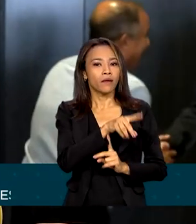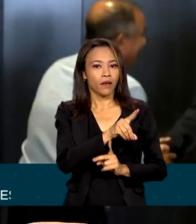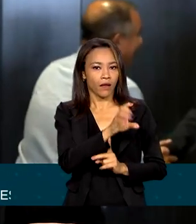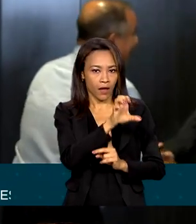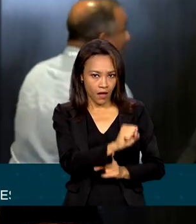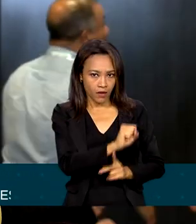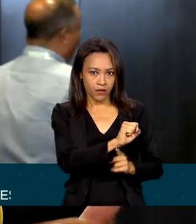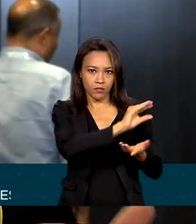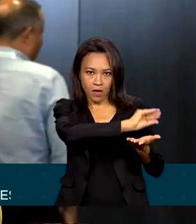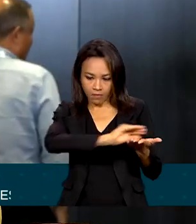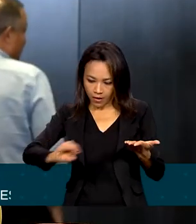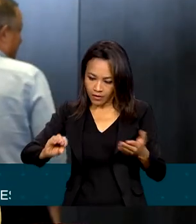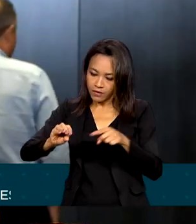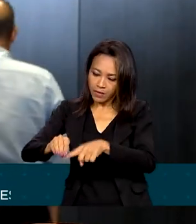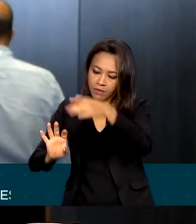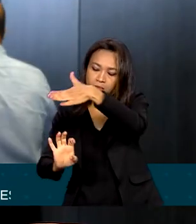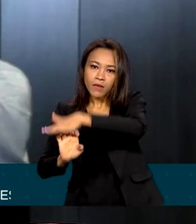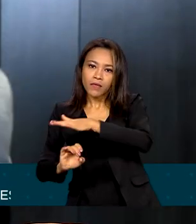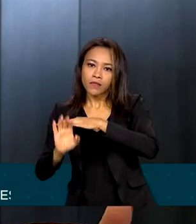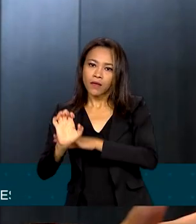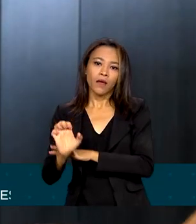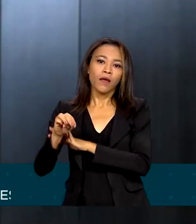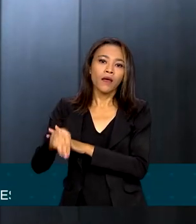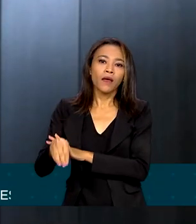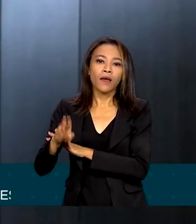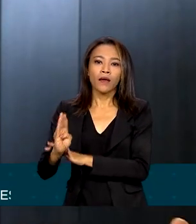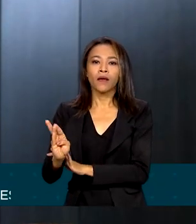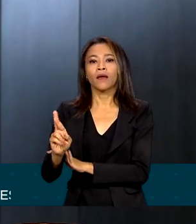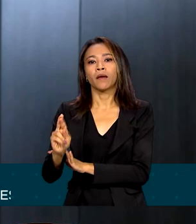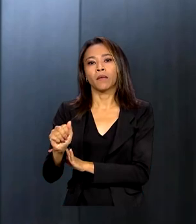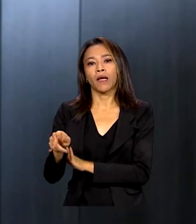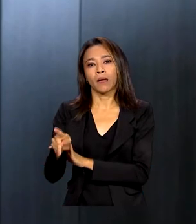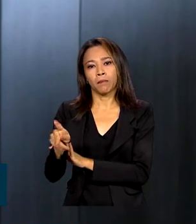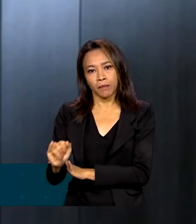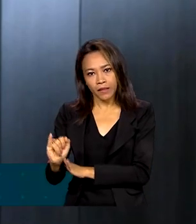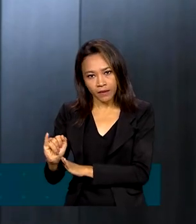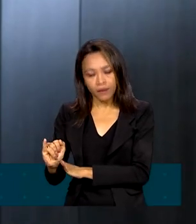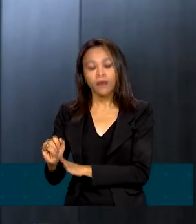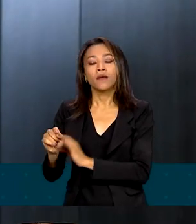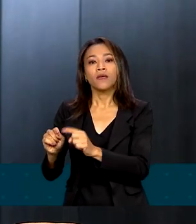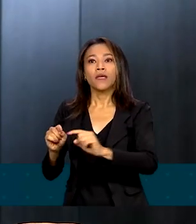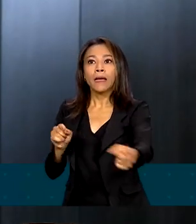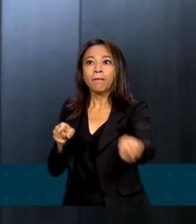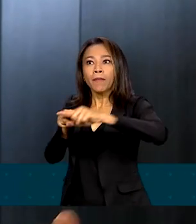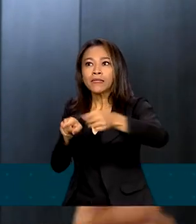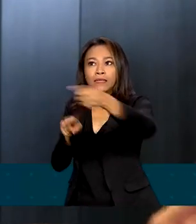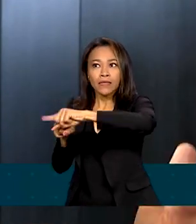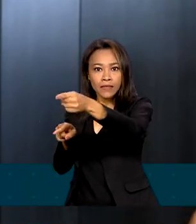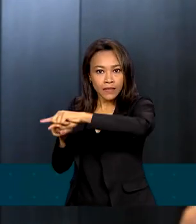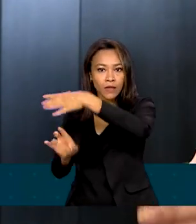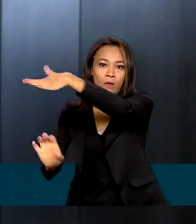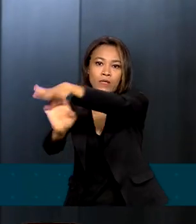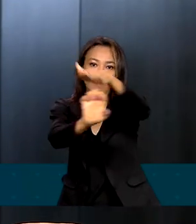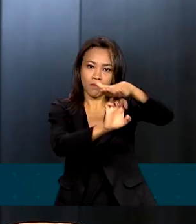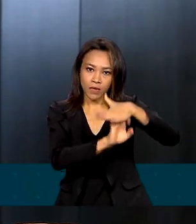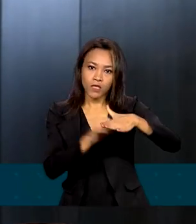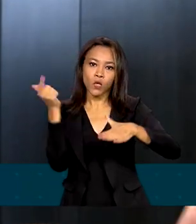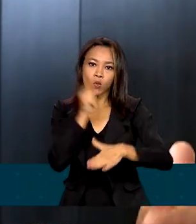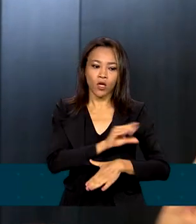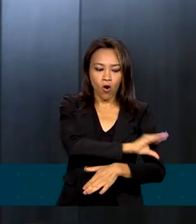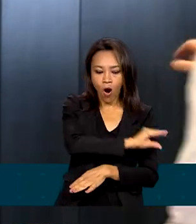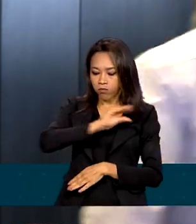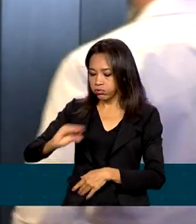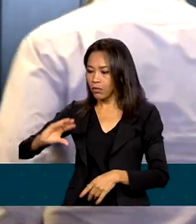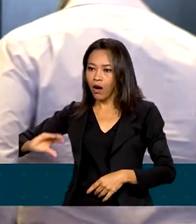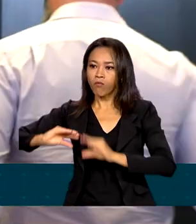reembolsáveis, e a Embrapi, assim com as suas unidades, faça projetos com as parcerias, com as empresas e chegue de forma mais ágil